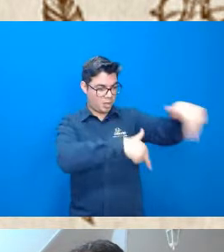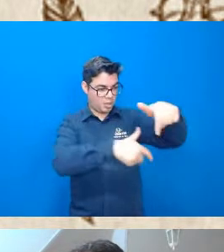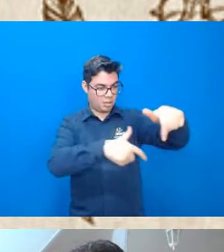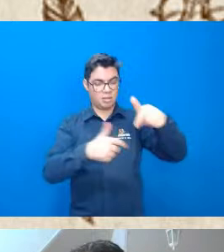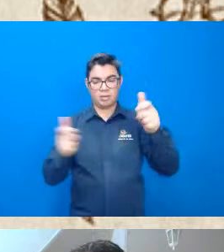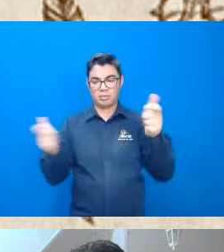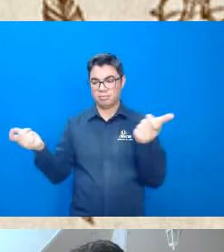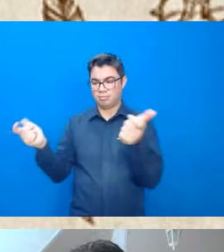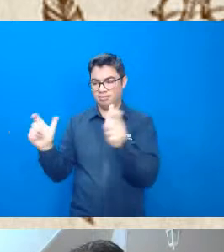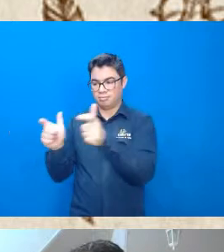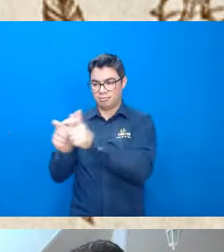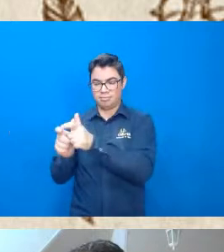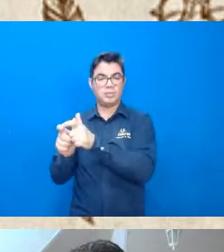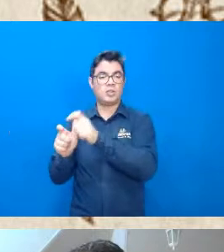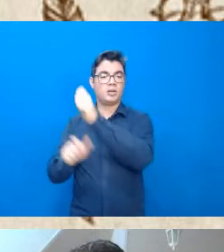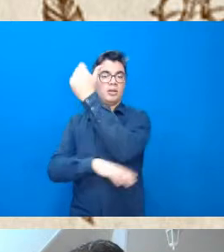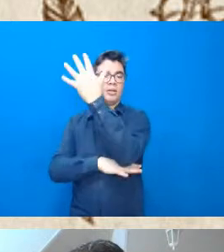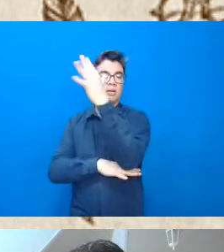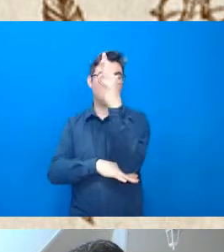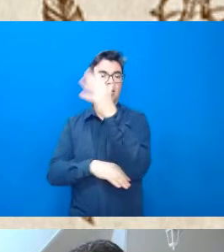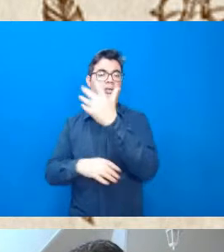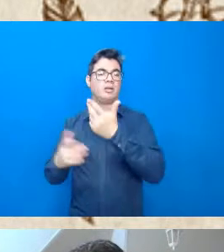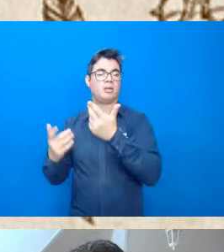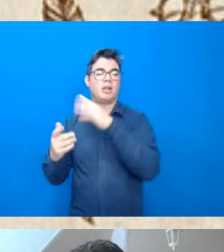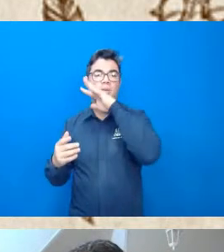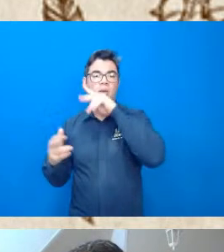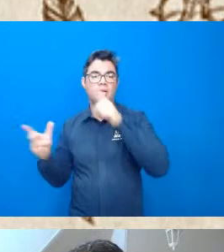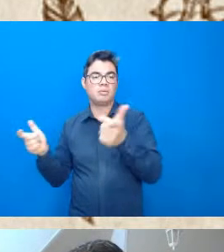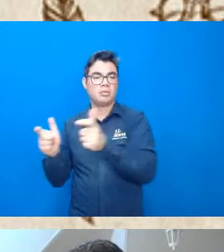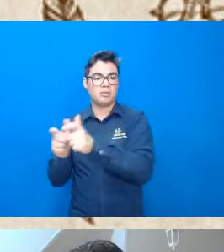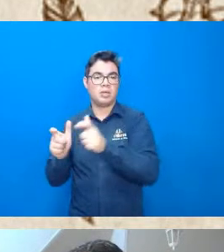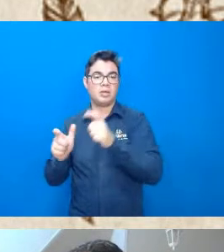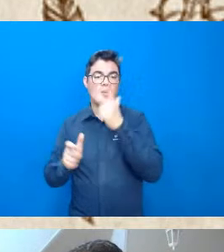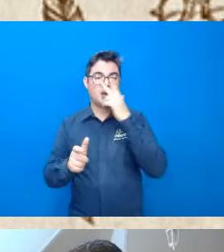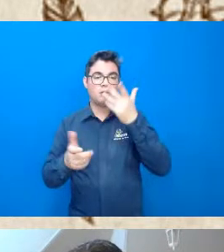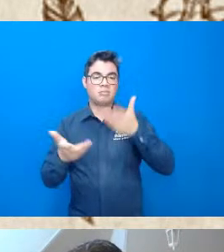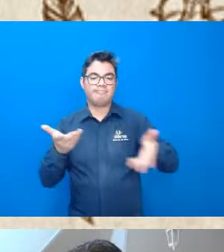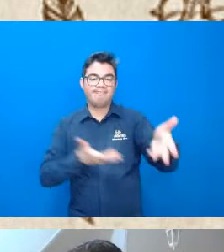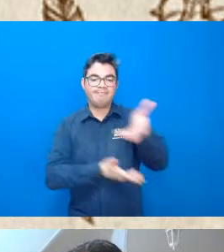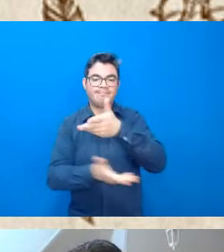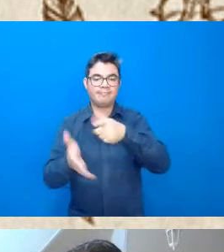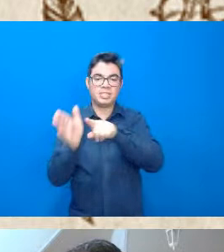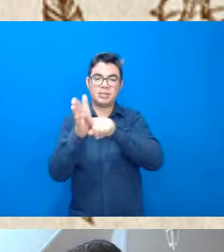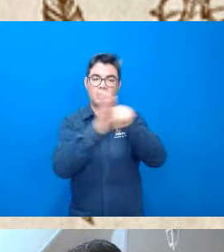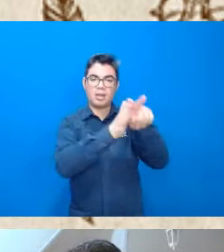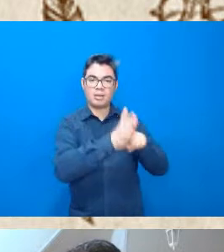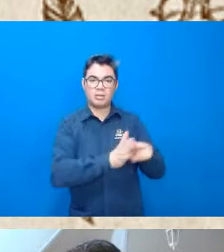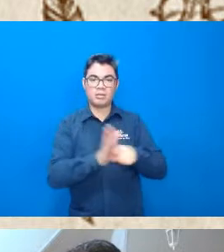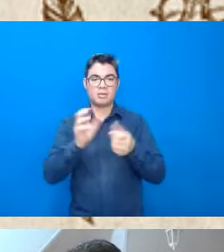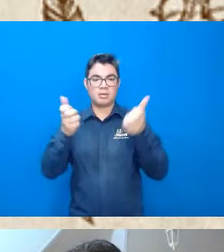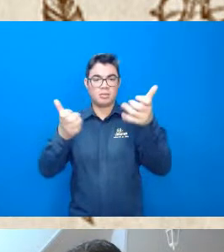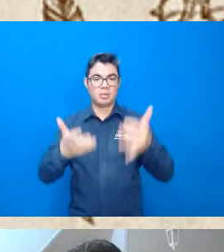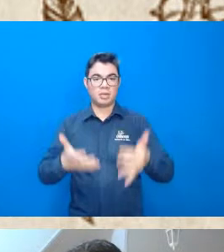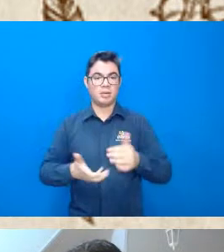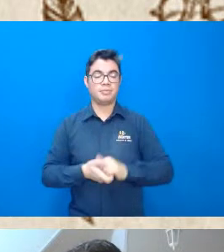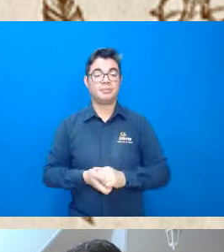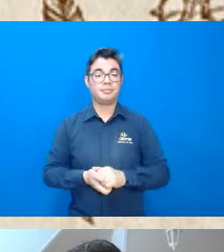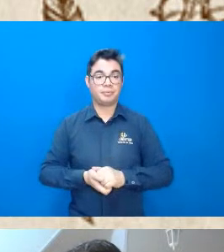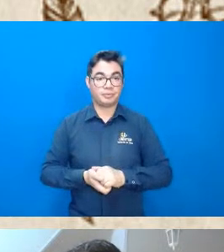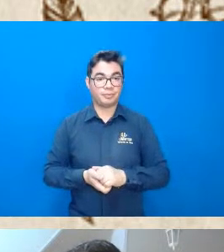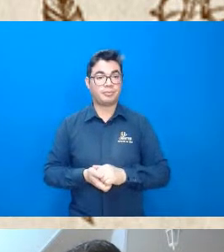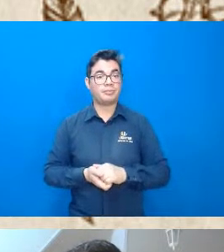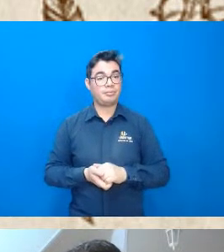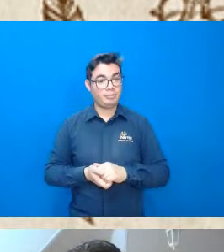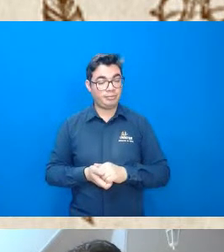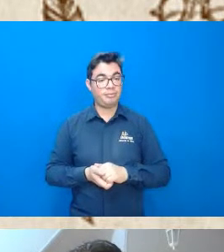esse número de espécies sendo extintas também então acho que está meio dentro dessa análise tem bom